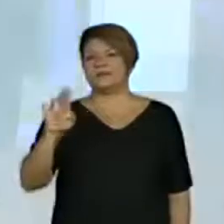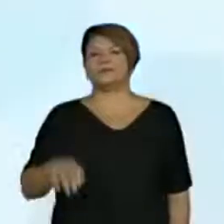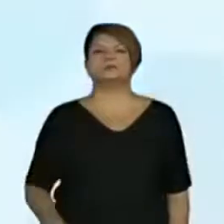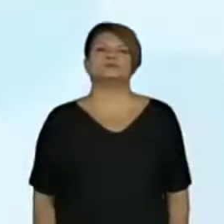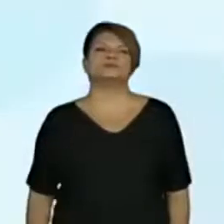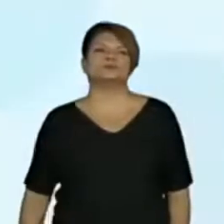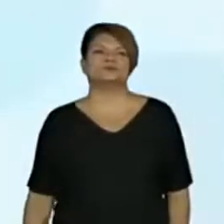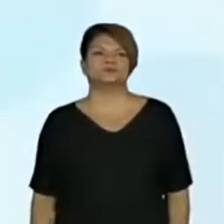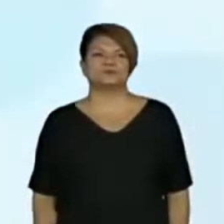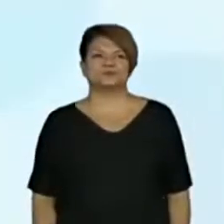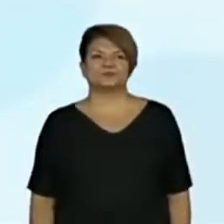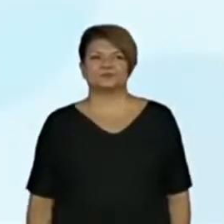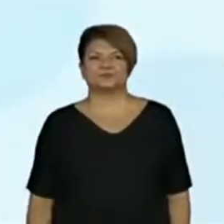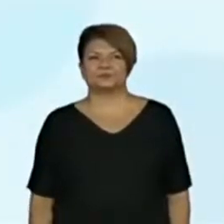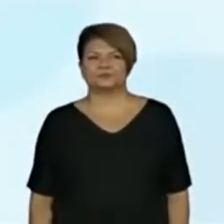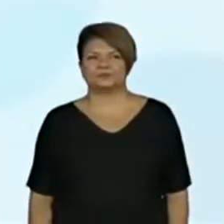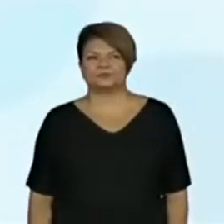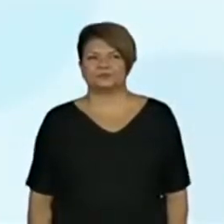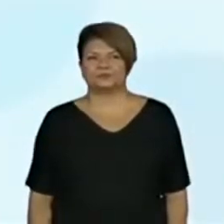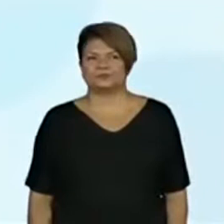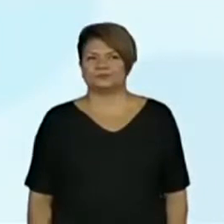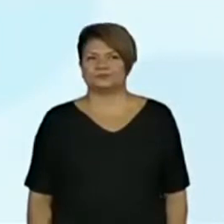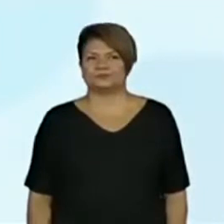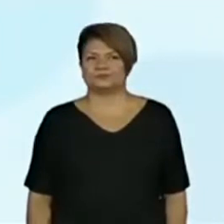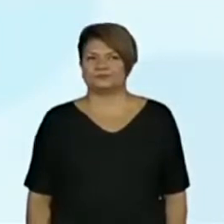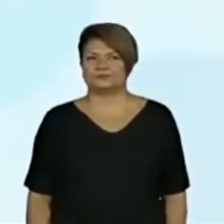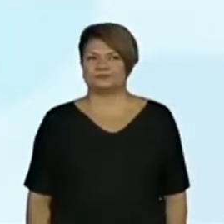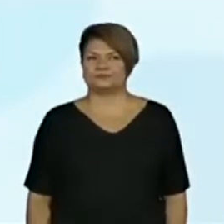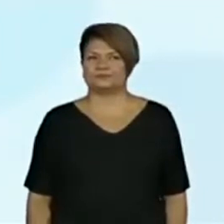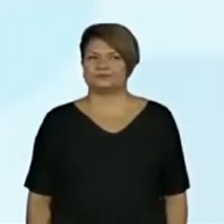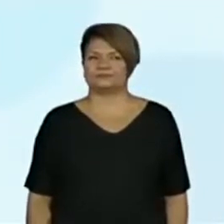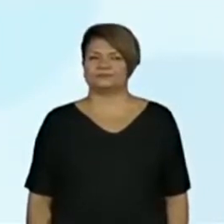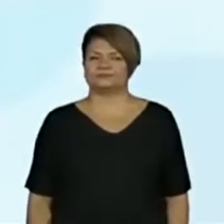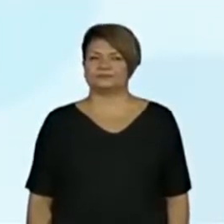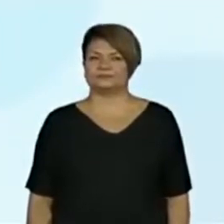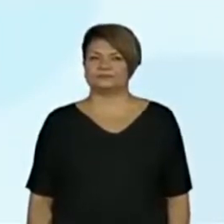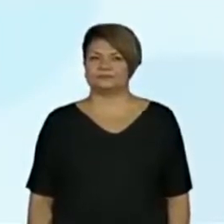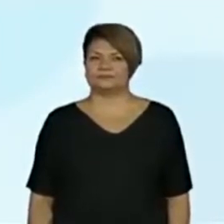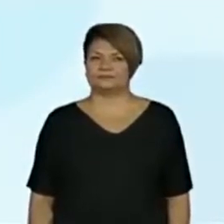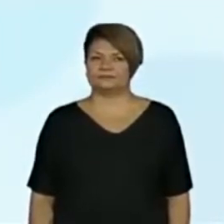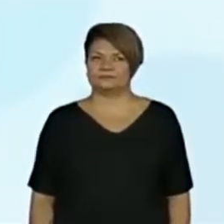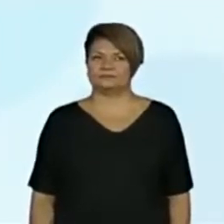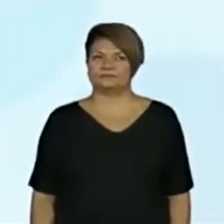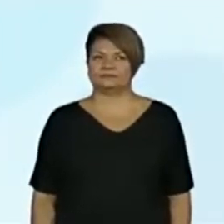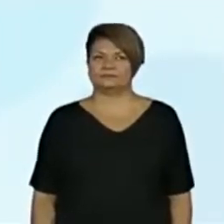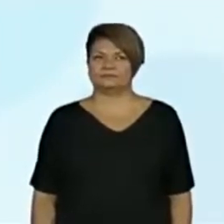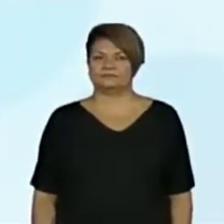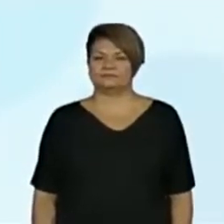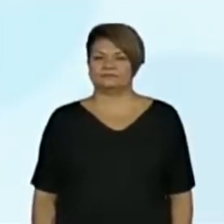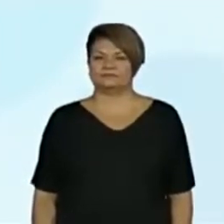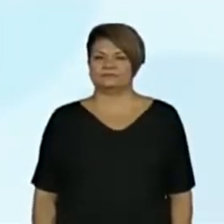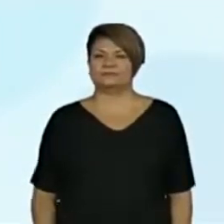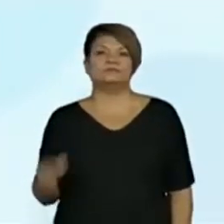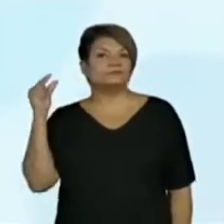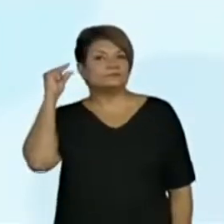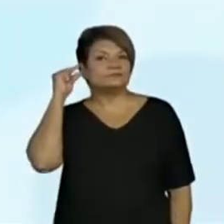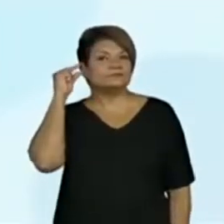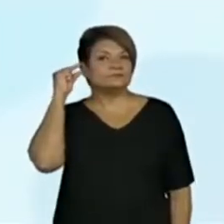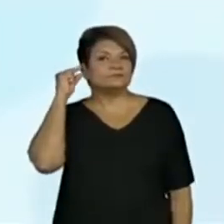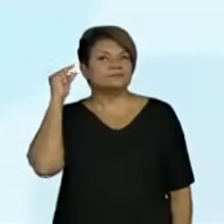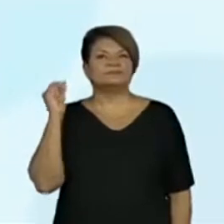letra a gente sempre ajuda, né? A gente sabe que começa com a letra que a gente escondeu no alfabeto. Que é a letra T. Olha só,